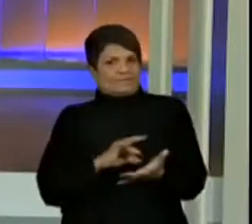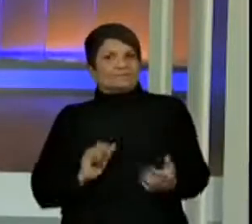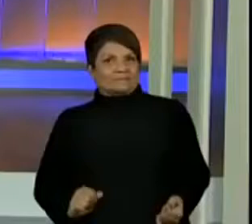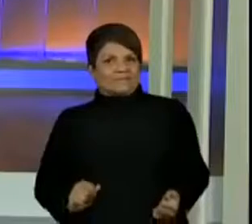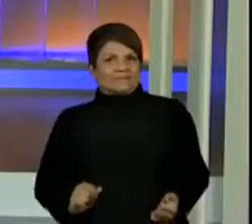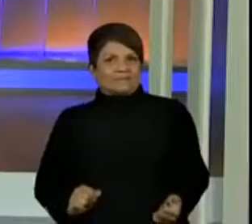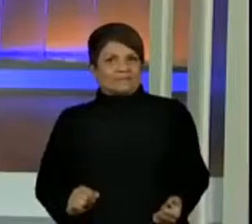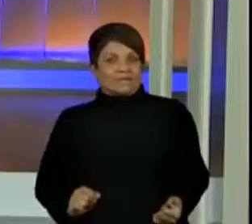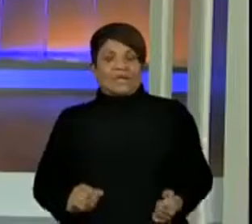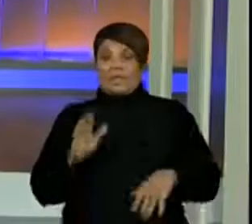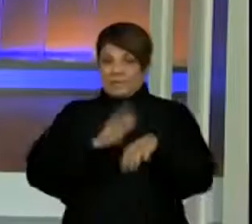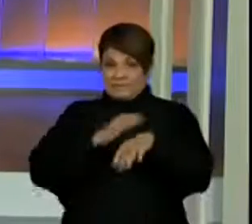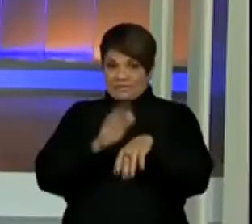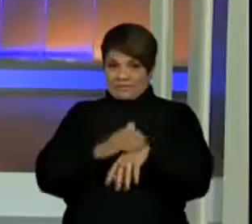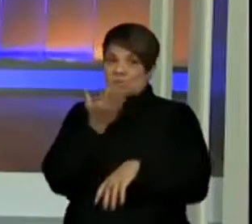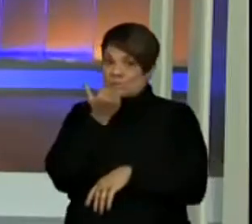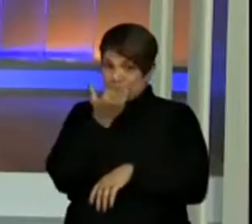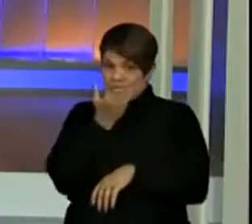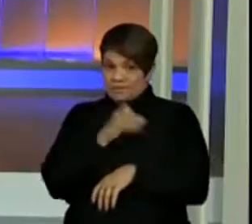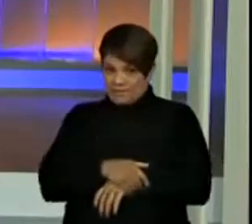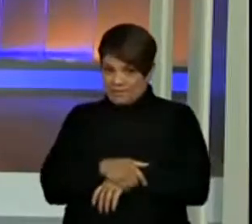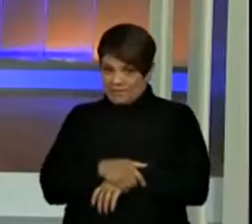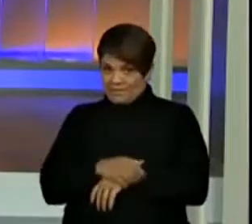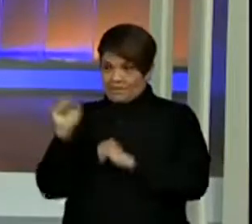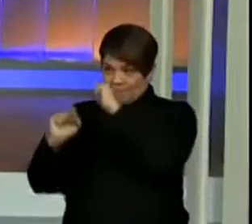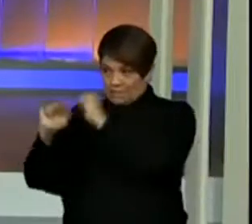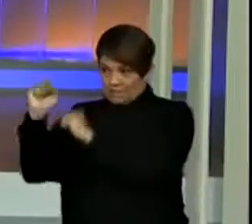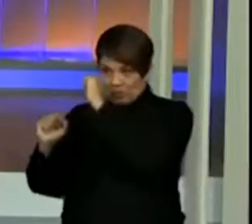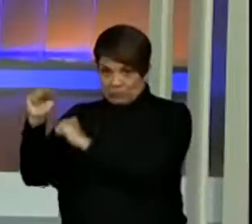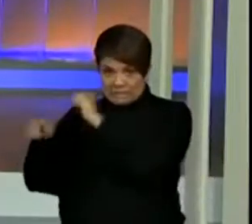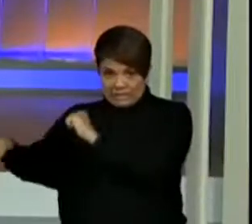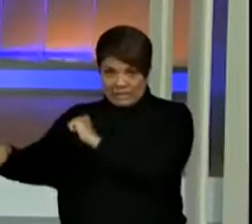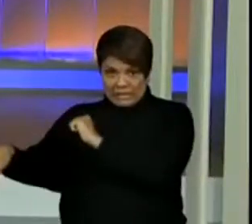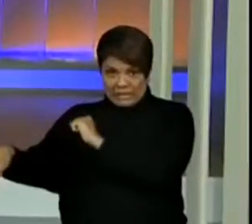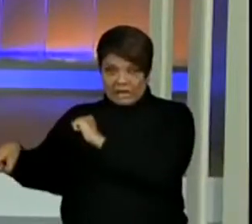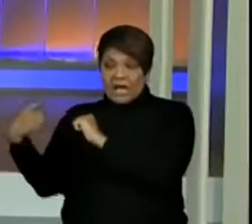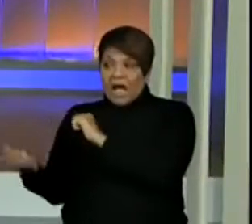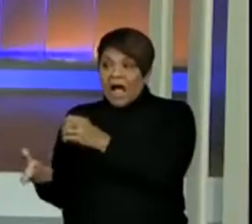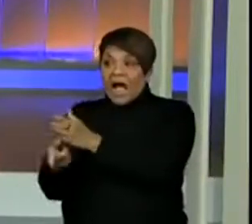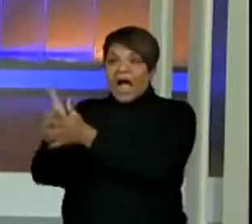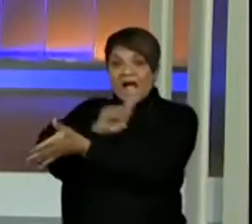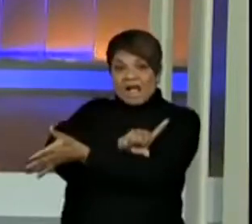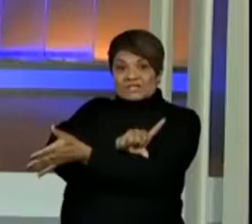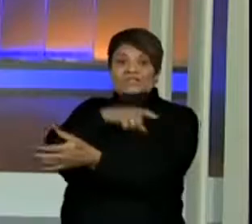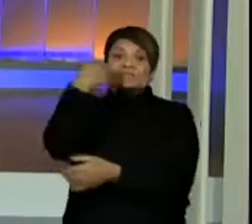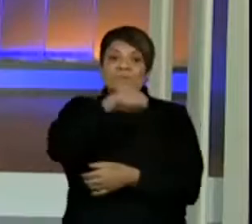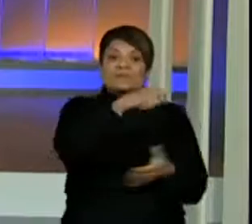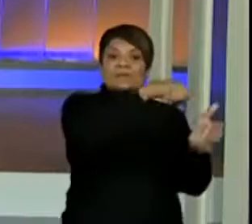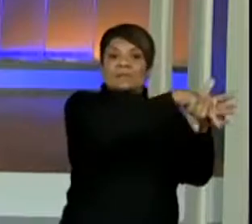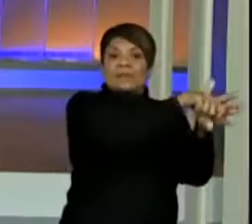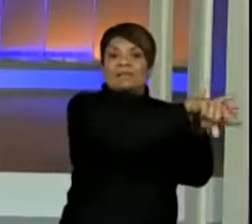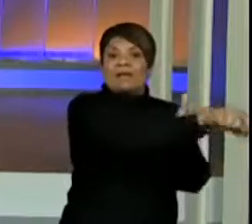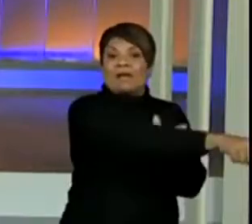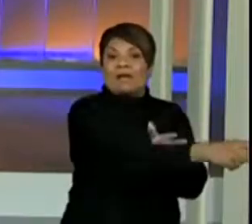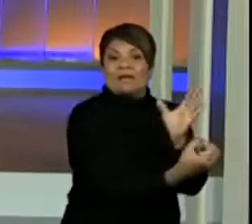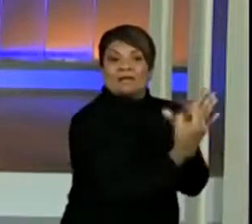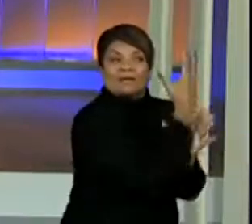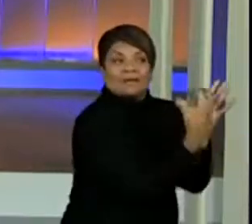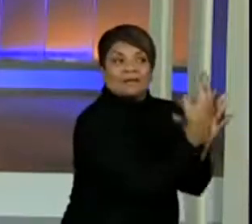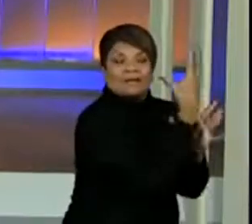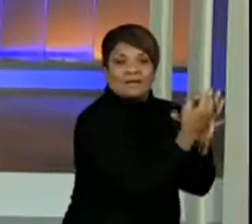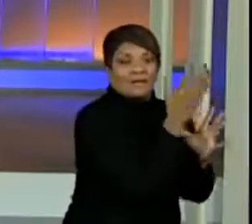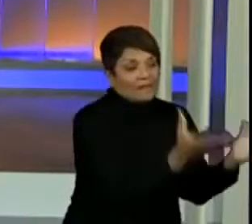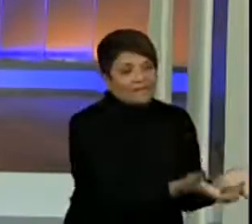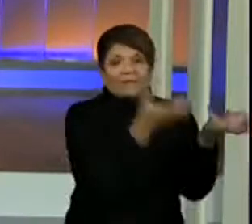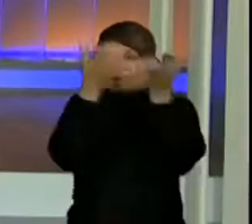para se fazer comida industrial, ela tem que ser plantada em algum lugar. Quando